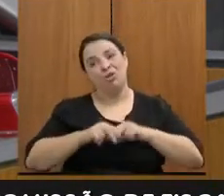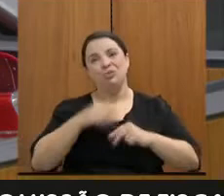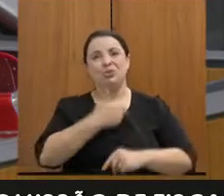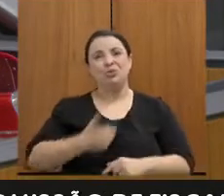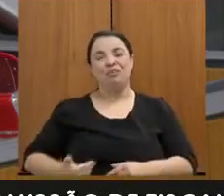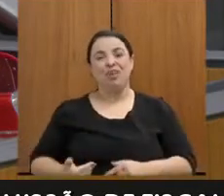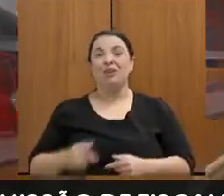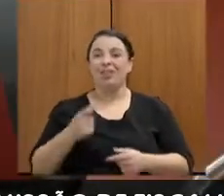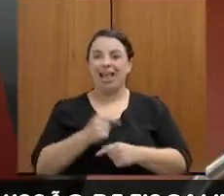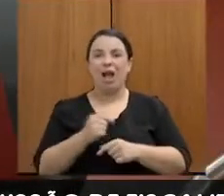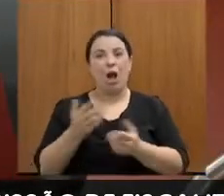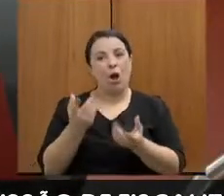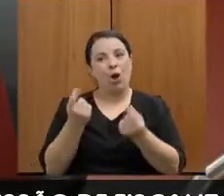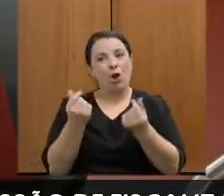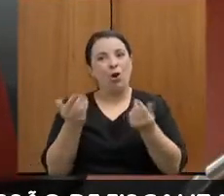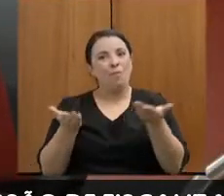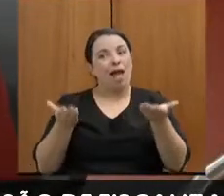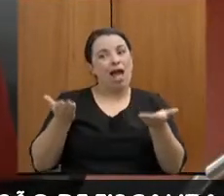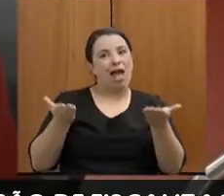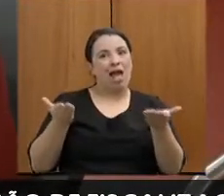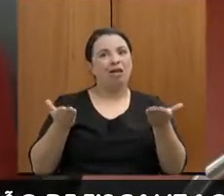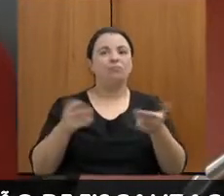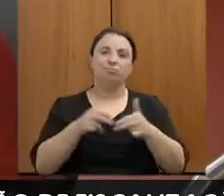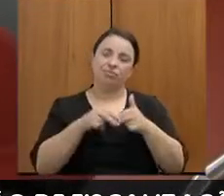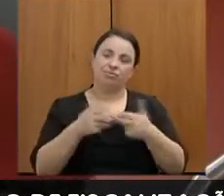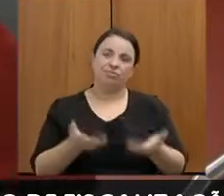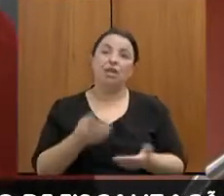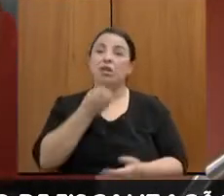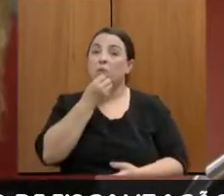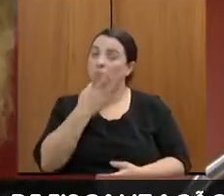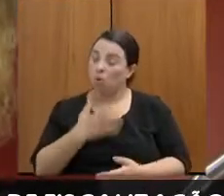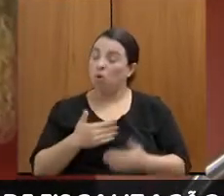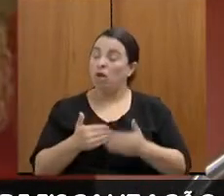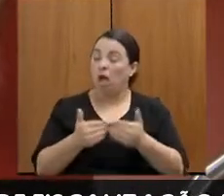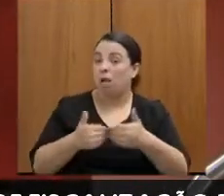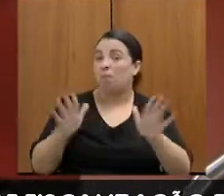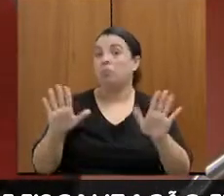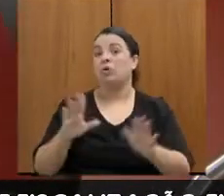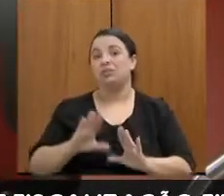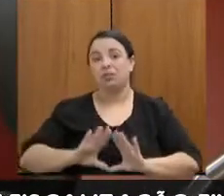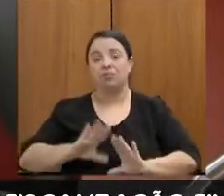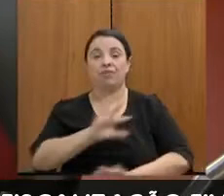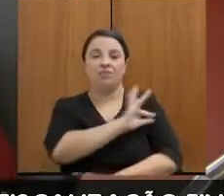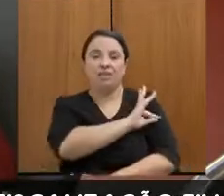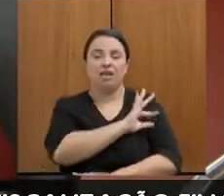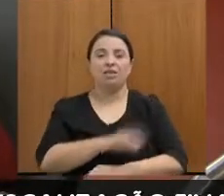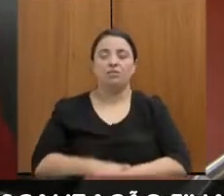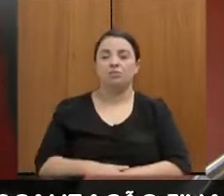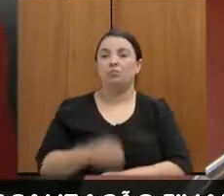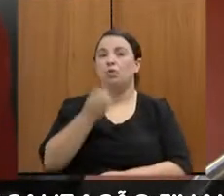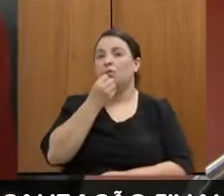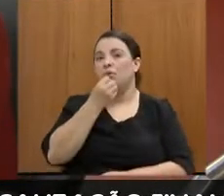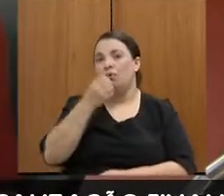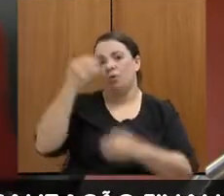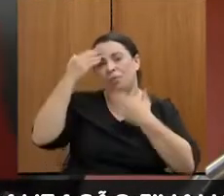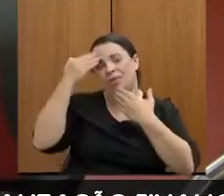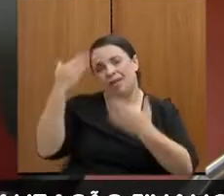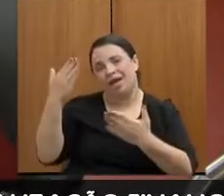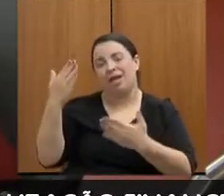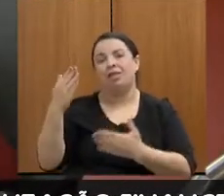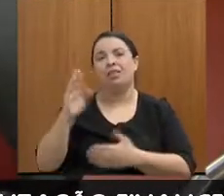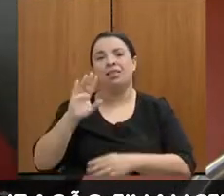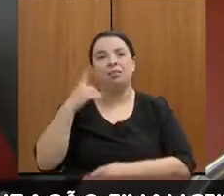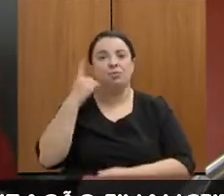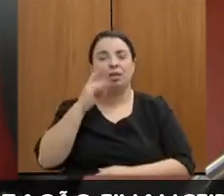condução dos trabalhos. E que bom que começamos mais uma Assembleia Fiscalista. Obrigado, deputada Beato Serqueira, mas não posso esconder que